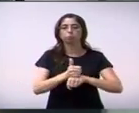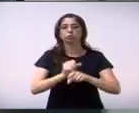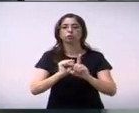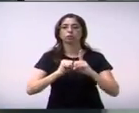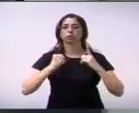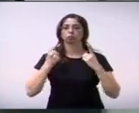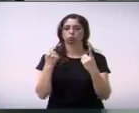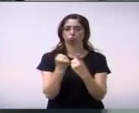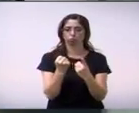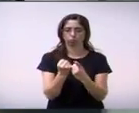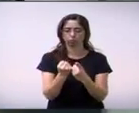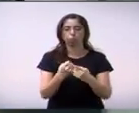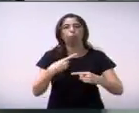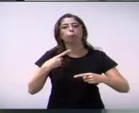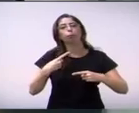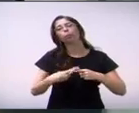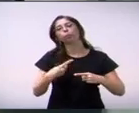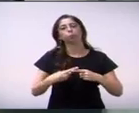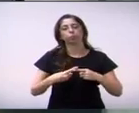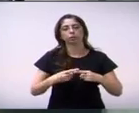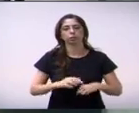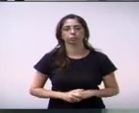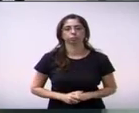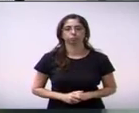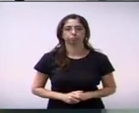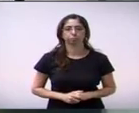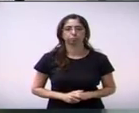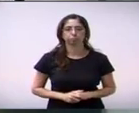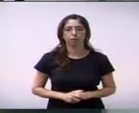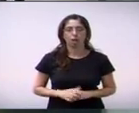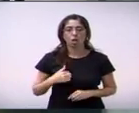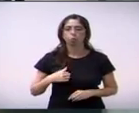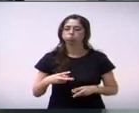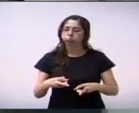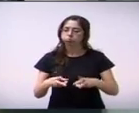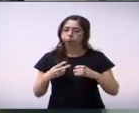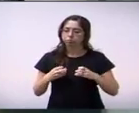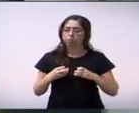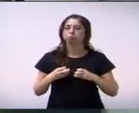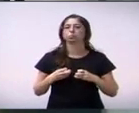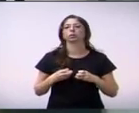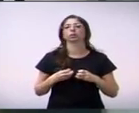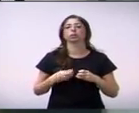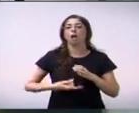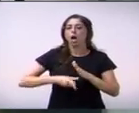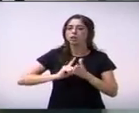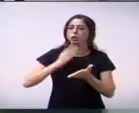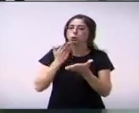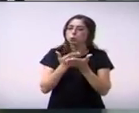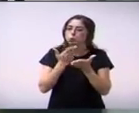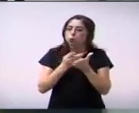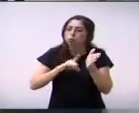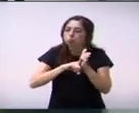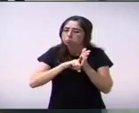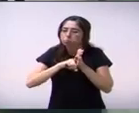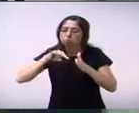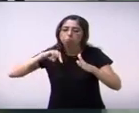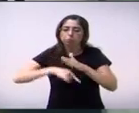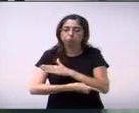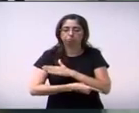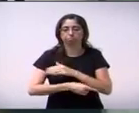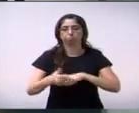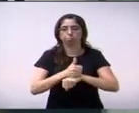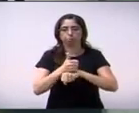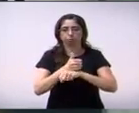deixo em público que eu também vou batalhar porque vi que há espaço jurídico para isso, para as psicólogas que